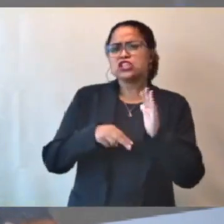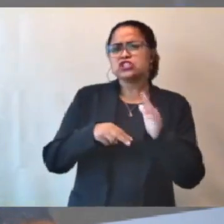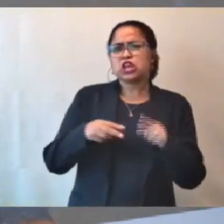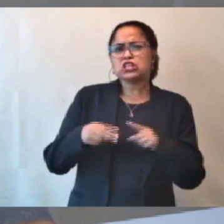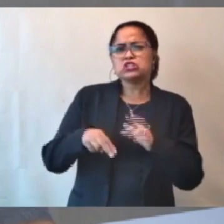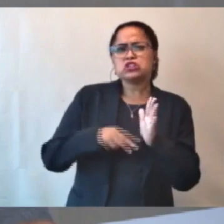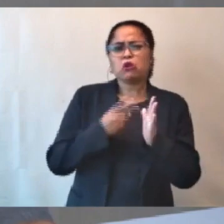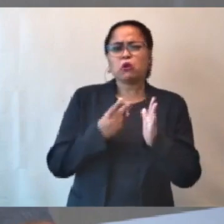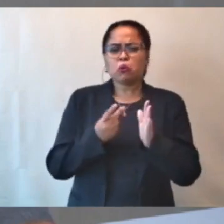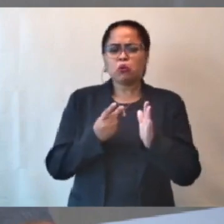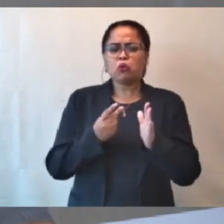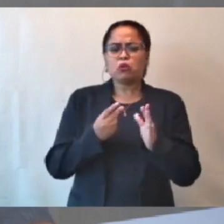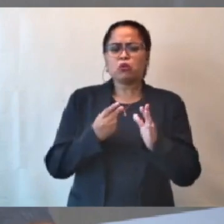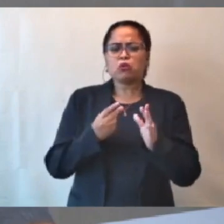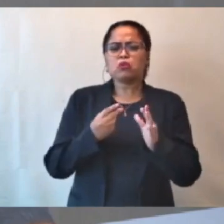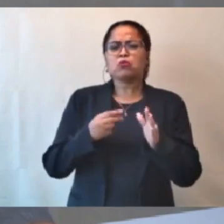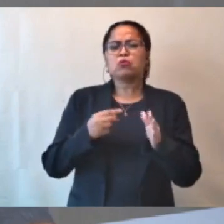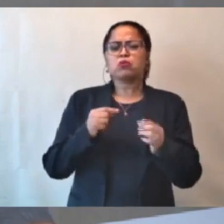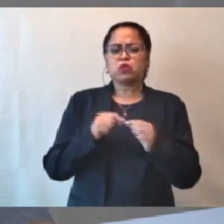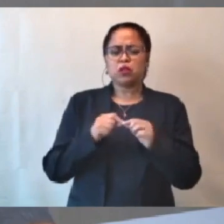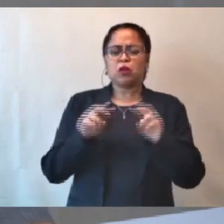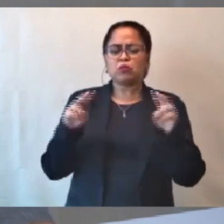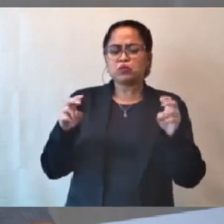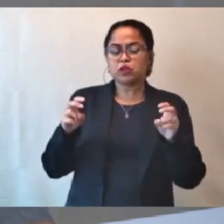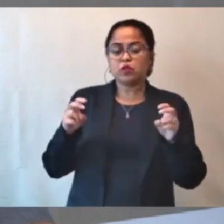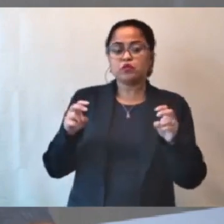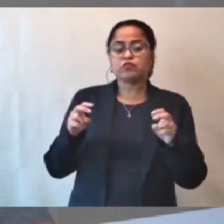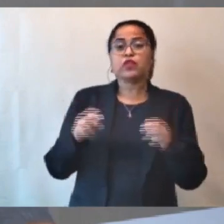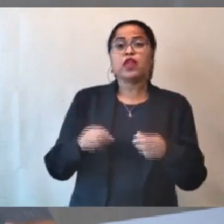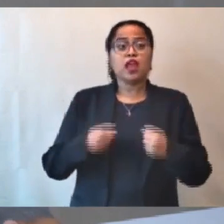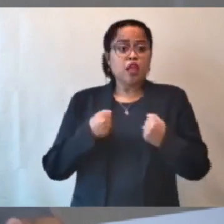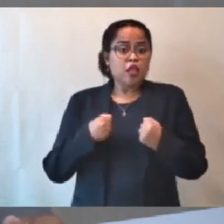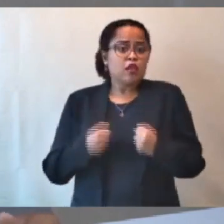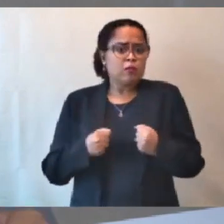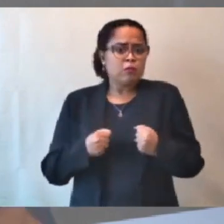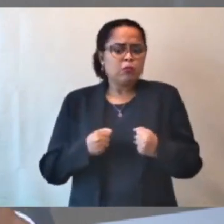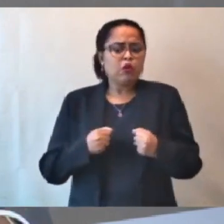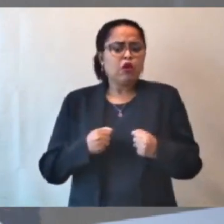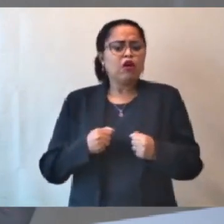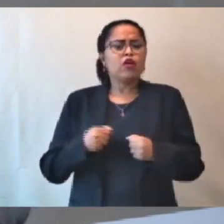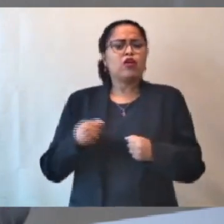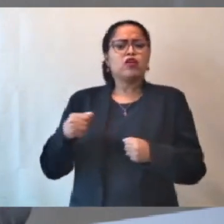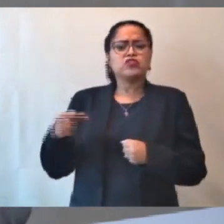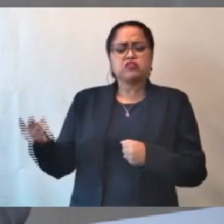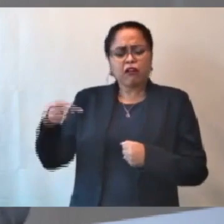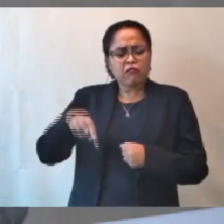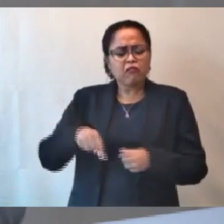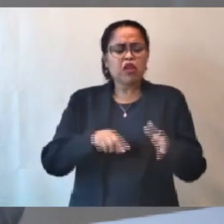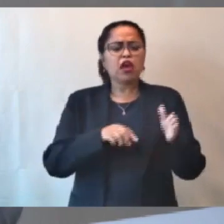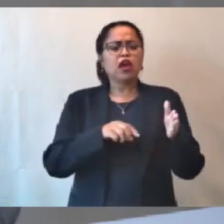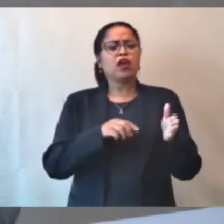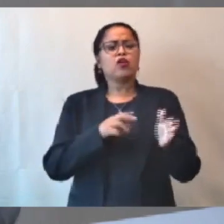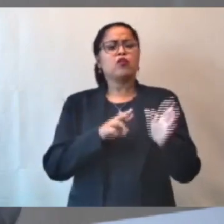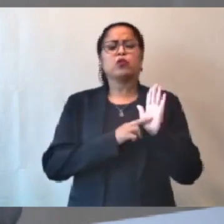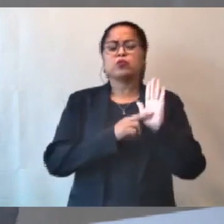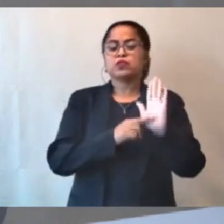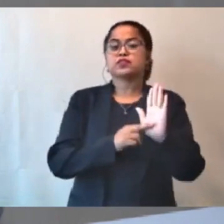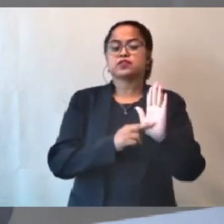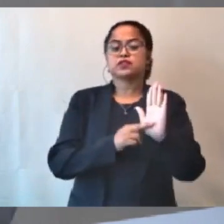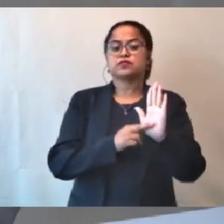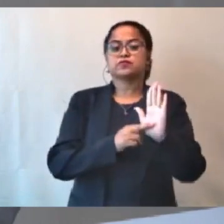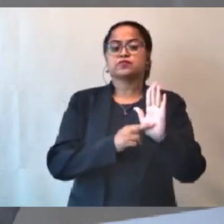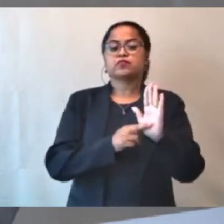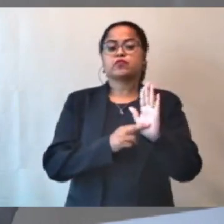representante, ele poderia muito bem mandar um representante, quando a vossa excelência fala que geralmente a gente tem aquela